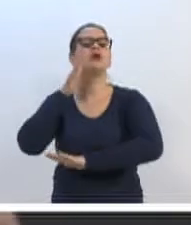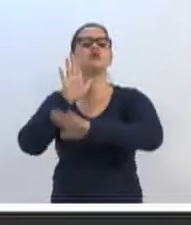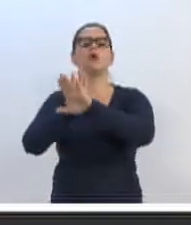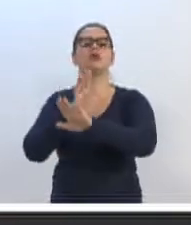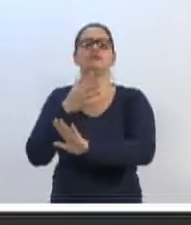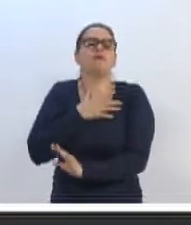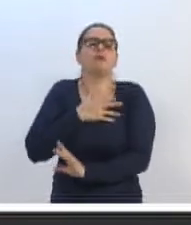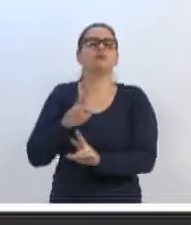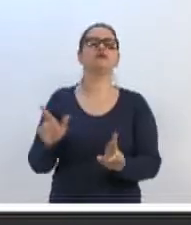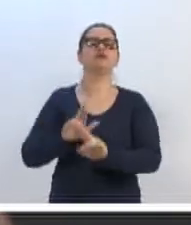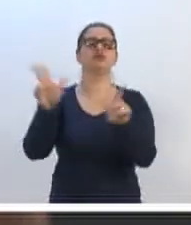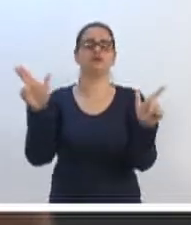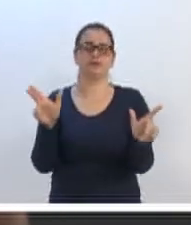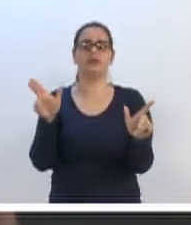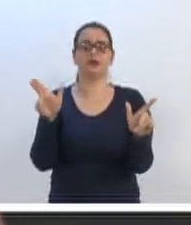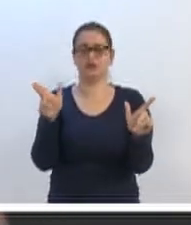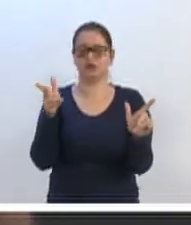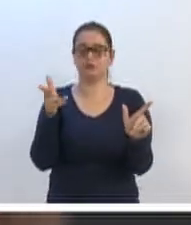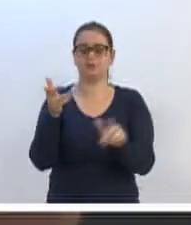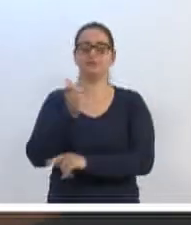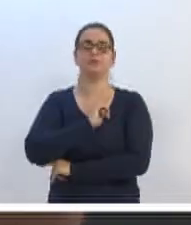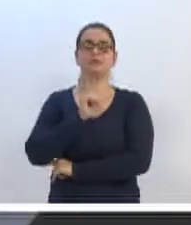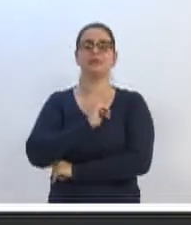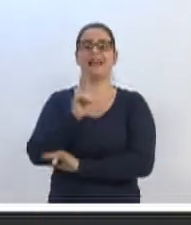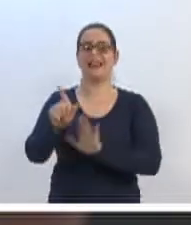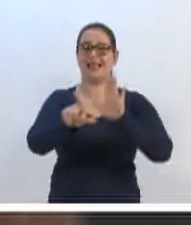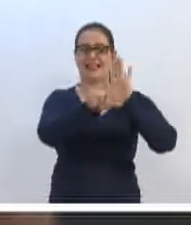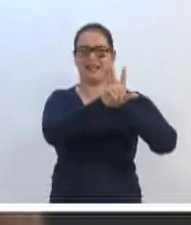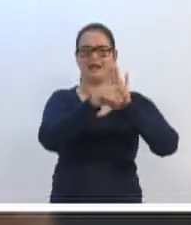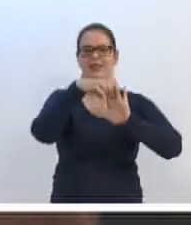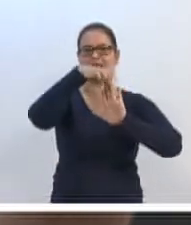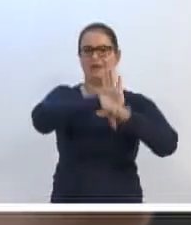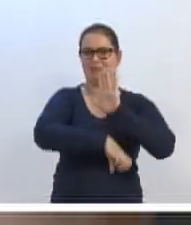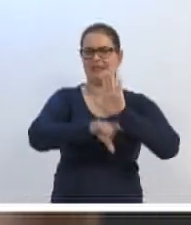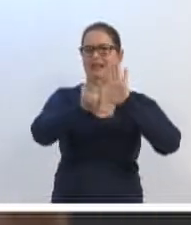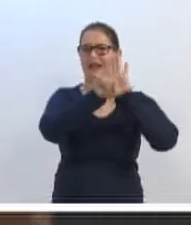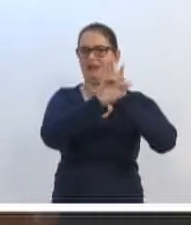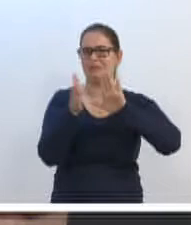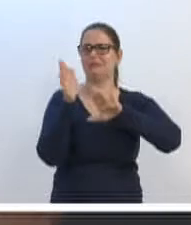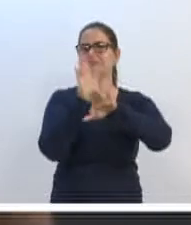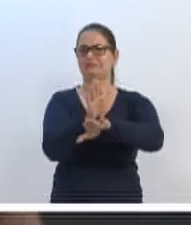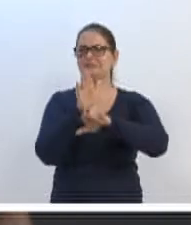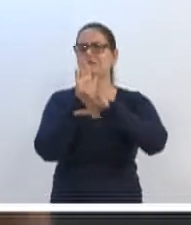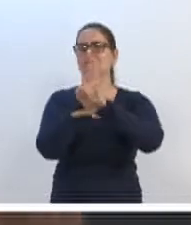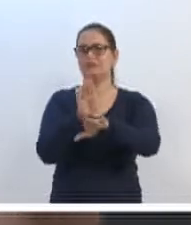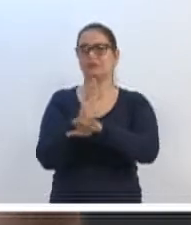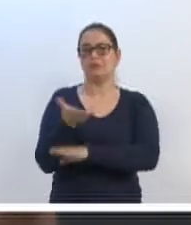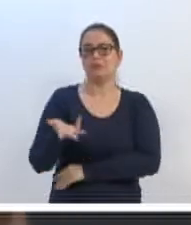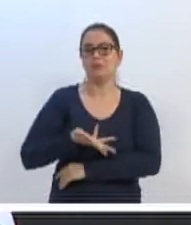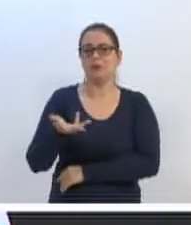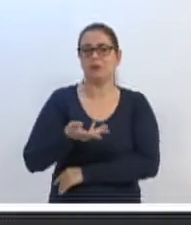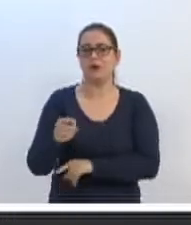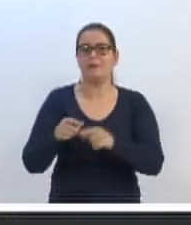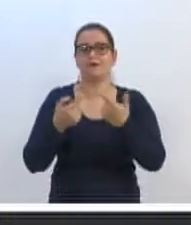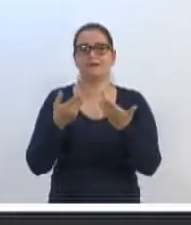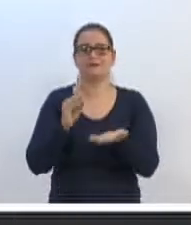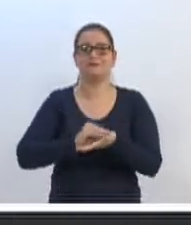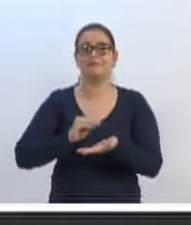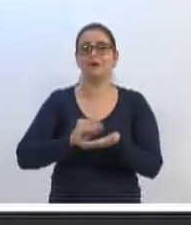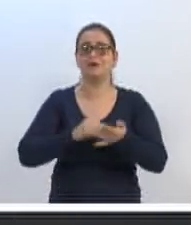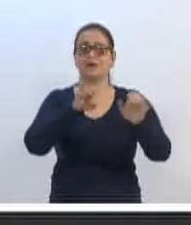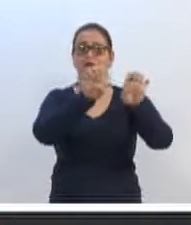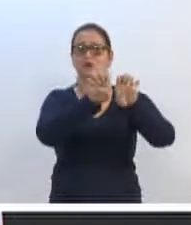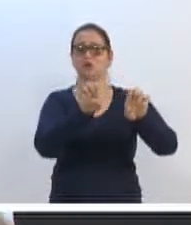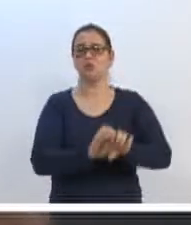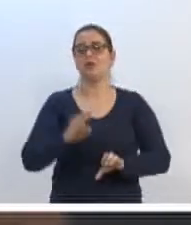maneira o líder do governo. Nós temos lei, fizemos emendas na lei para tentar ajudar, para agilizar, mas, infelizmente, falta um pouquinho de estrutura